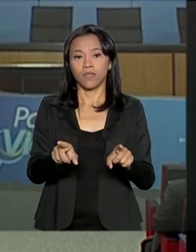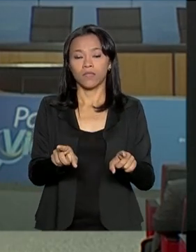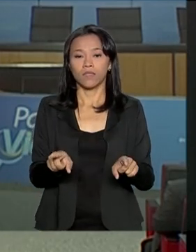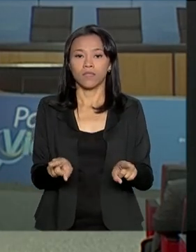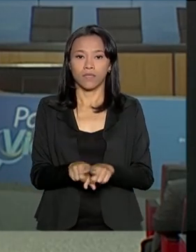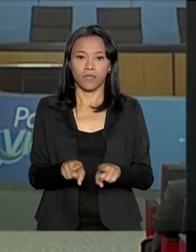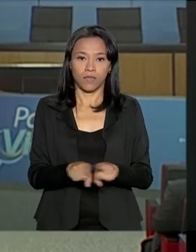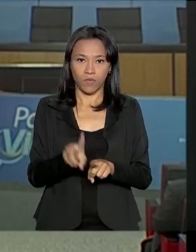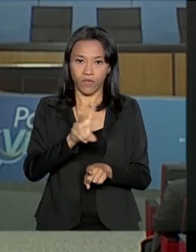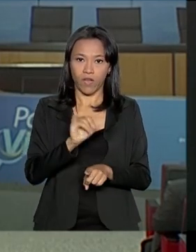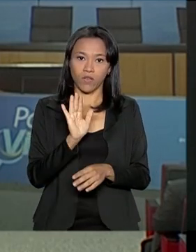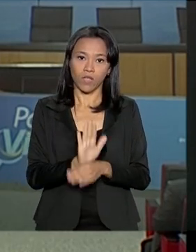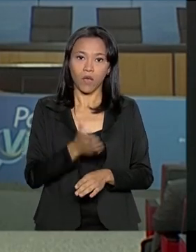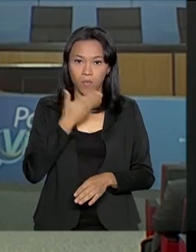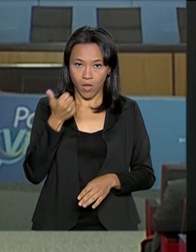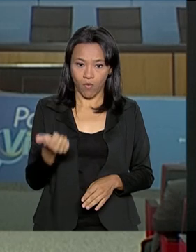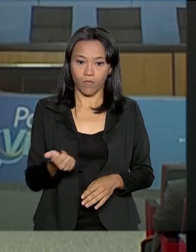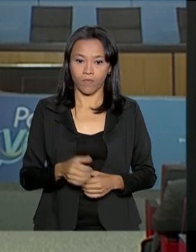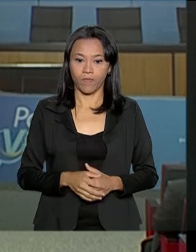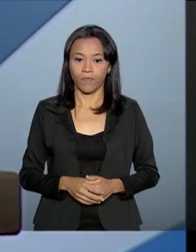melhor transferência de renda.